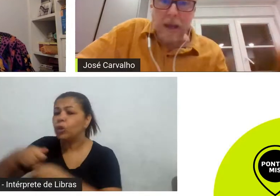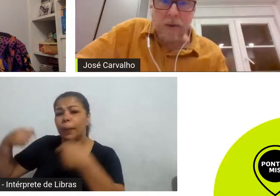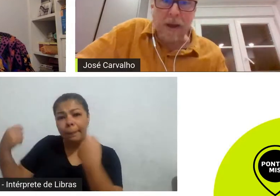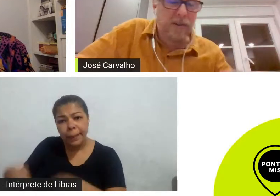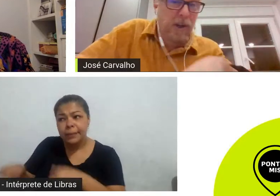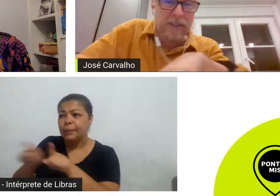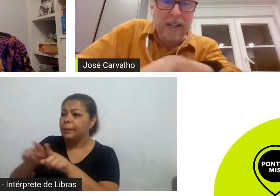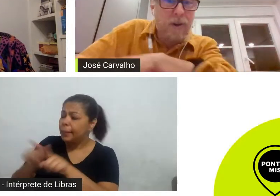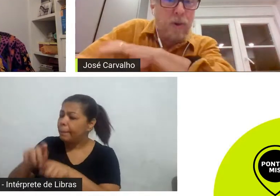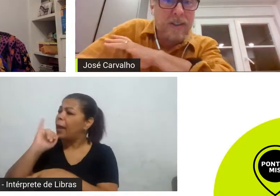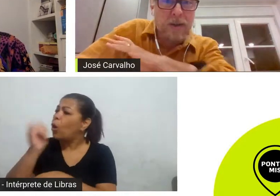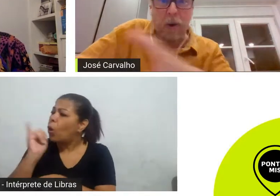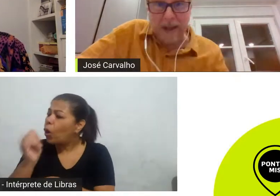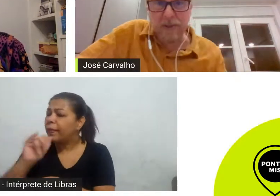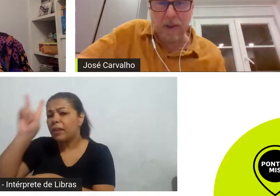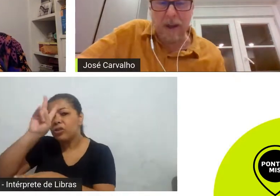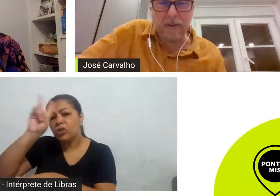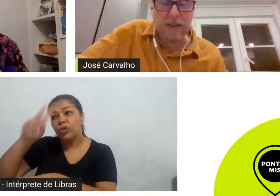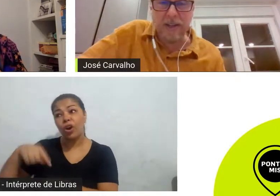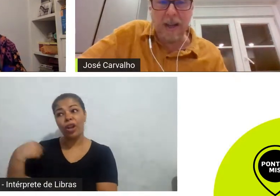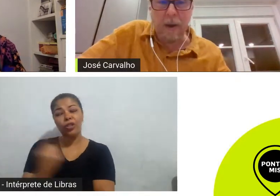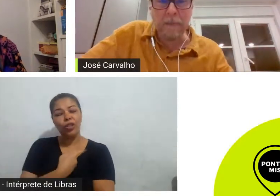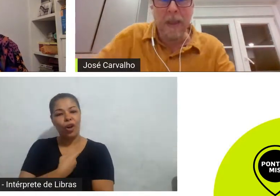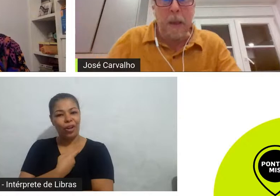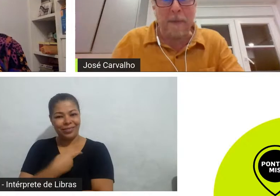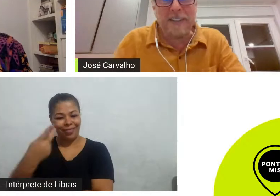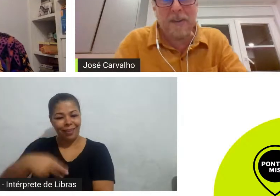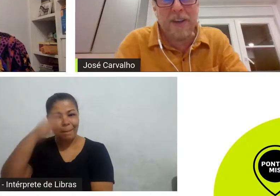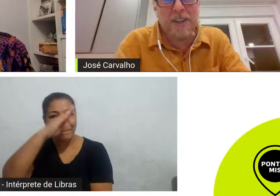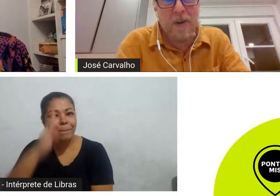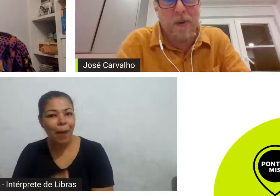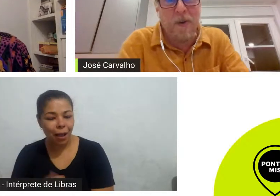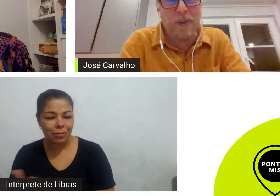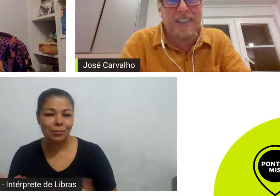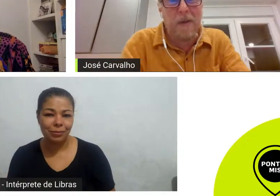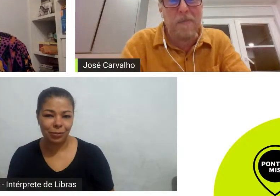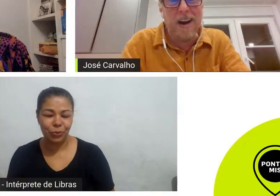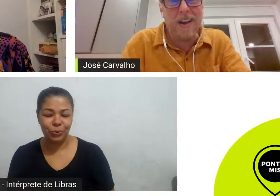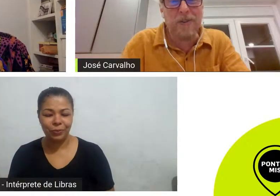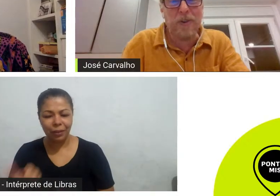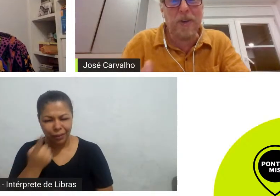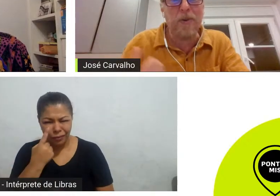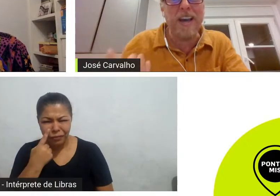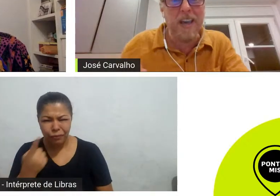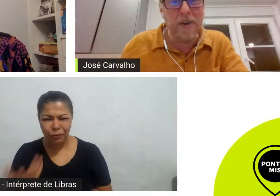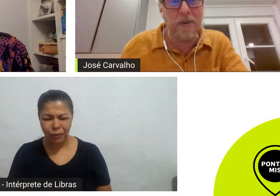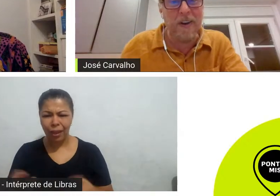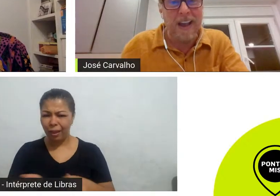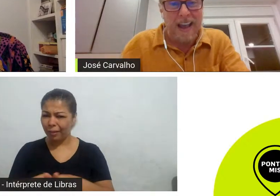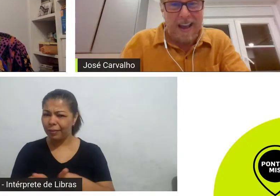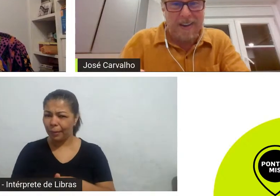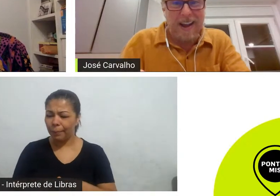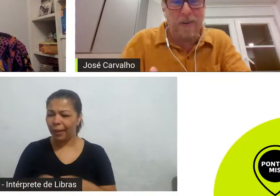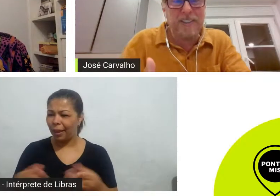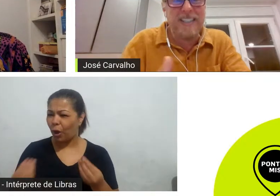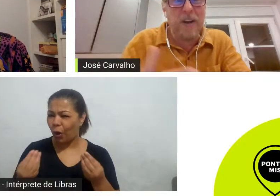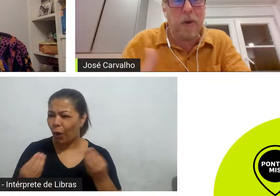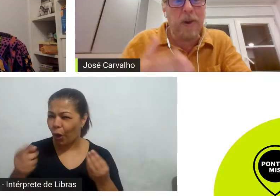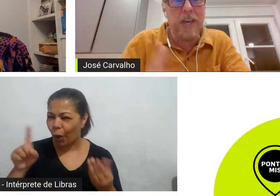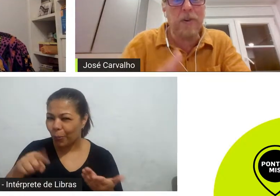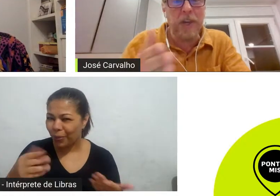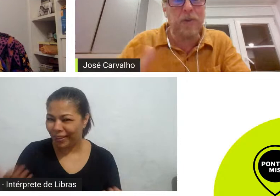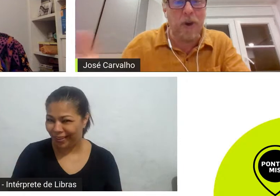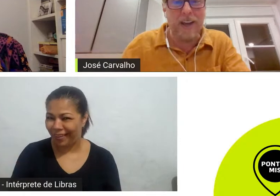mundo ganha com o Carlos Saldanha contando qualquer história eu achei ele genial mas você veja o tamanho do que o Rio o